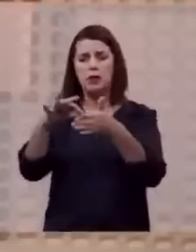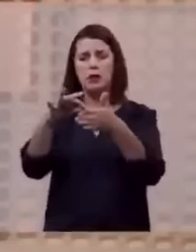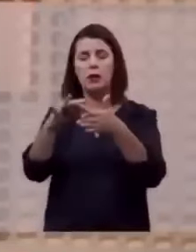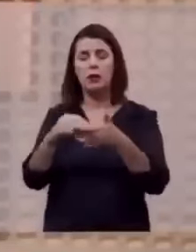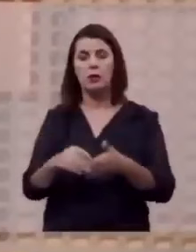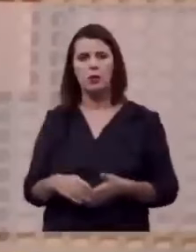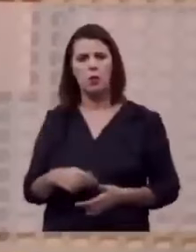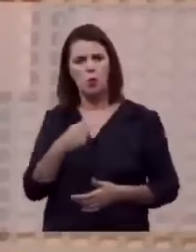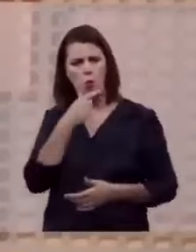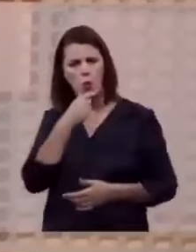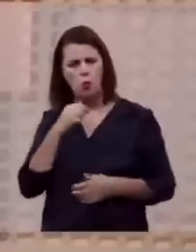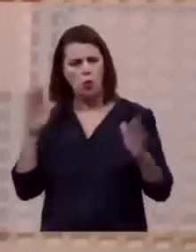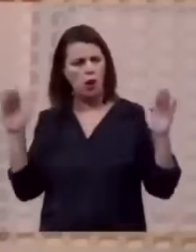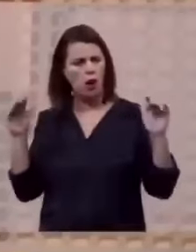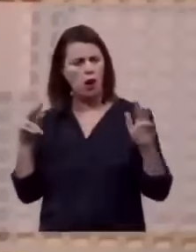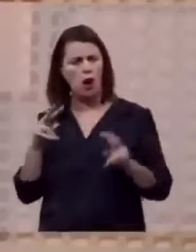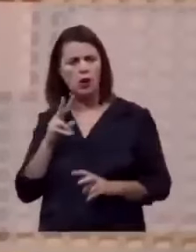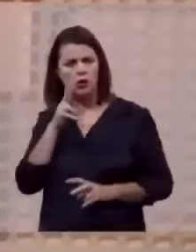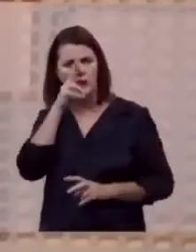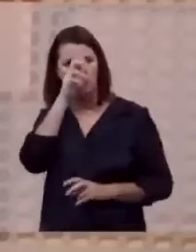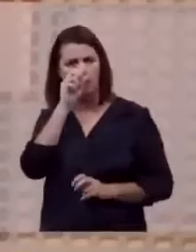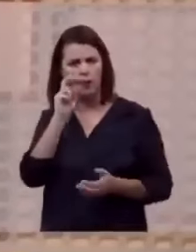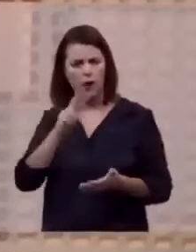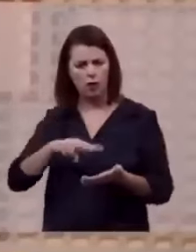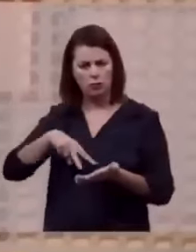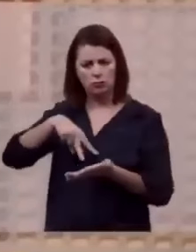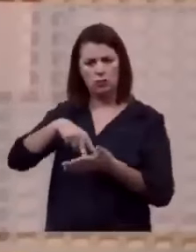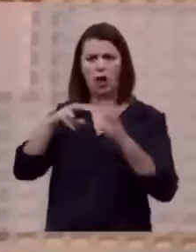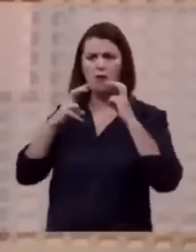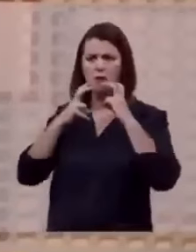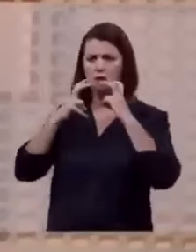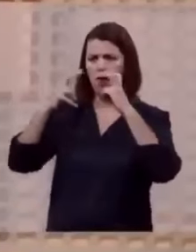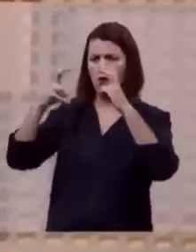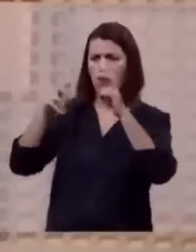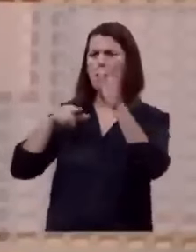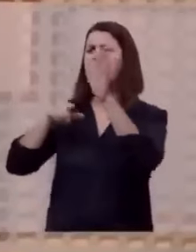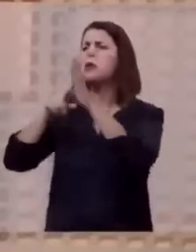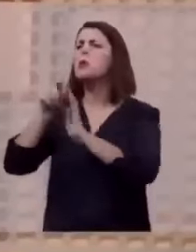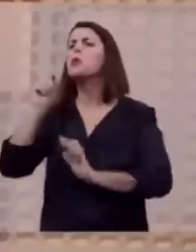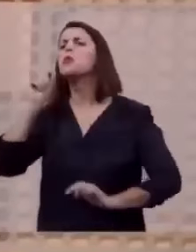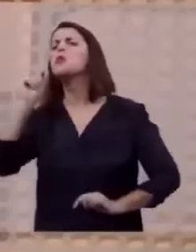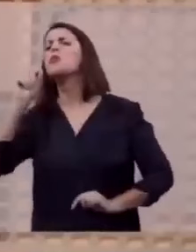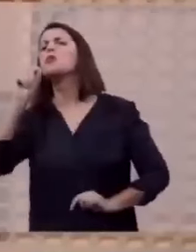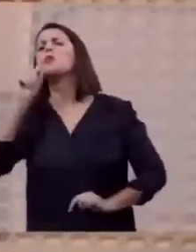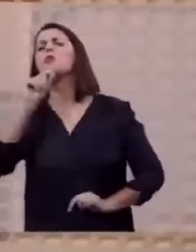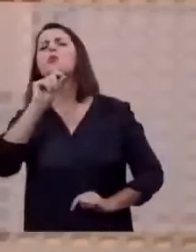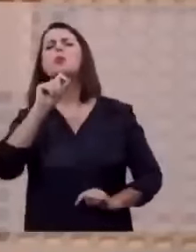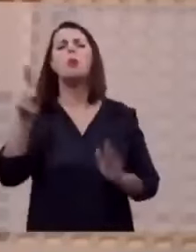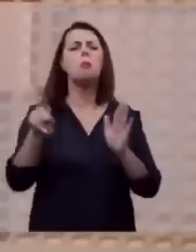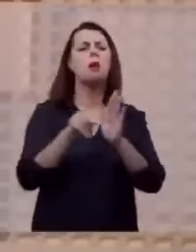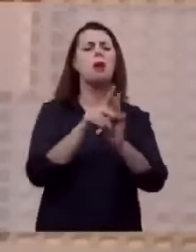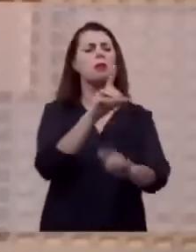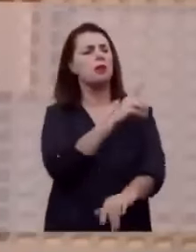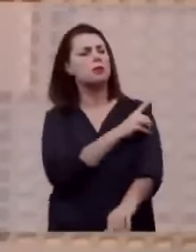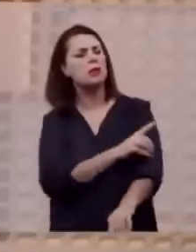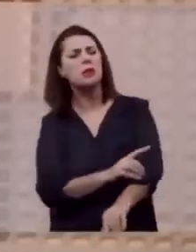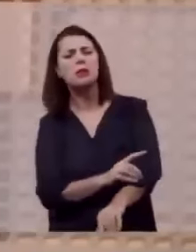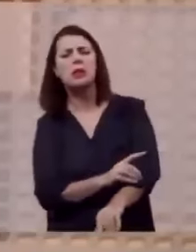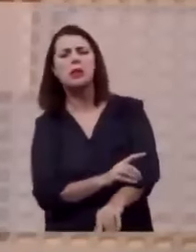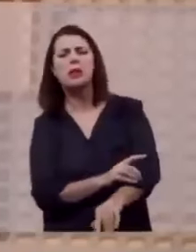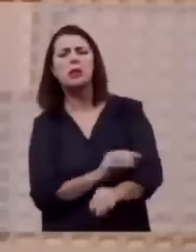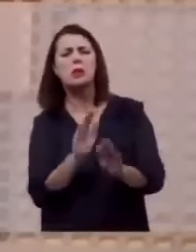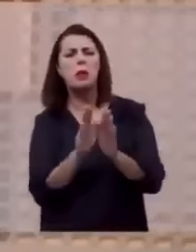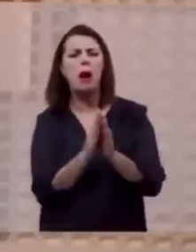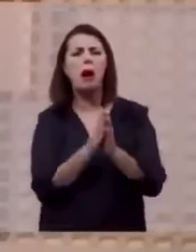E diz a Bíblia que um anjo forte, então levanta a sua voz e pergunta. Quem é digno de abrir o livro